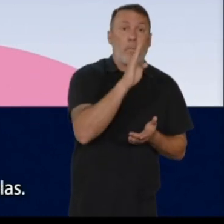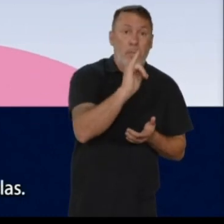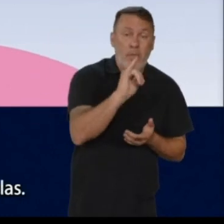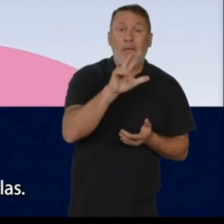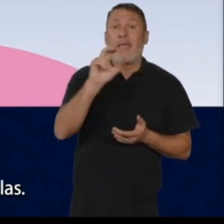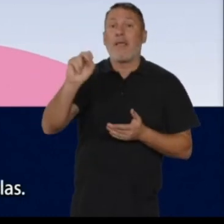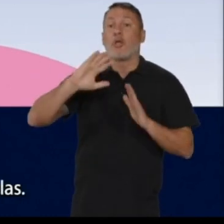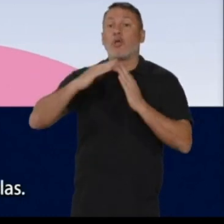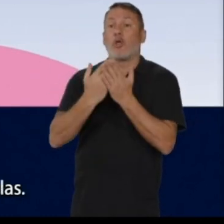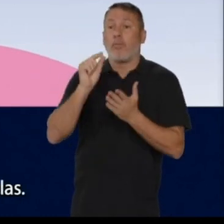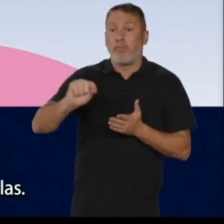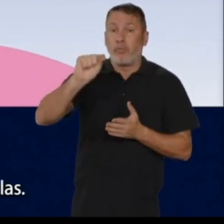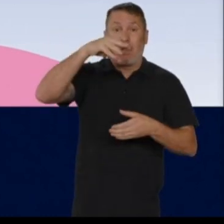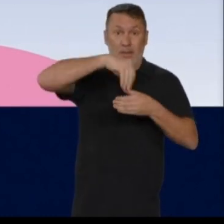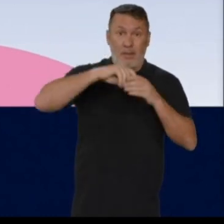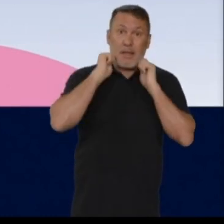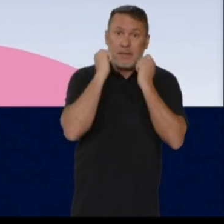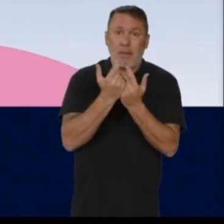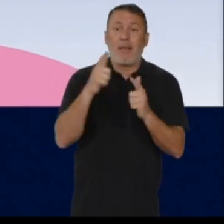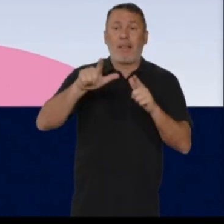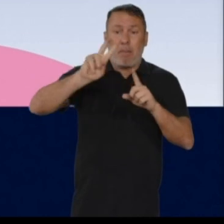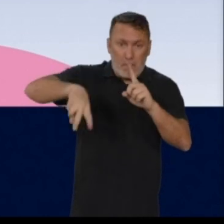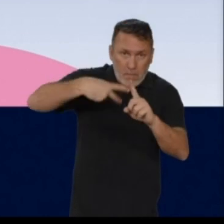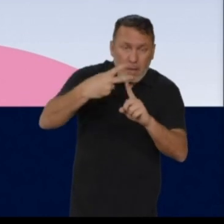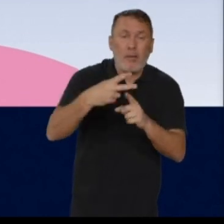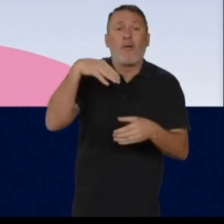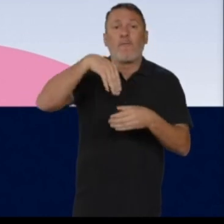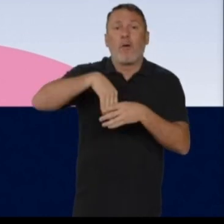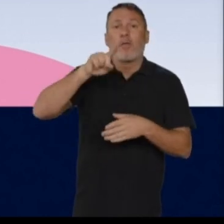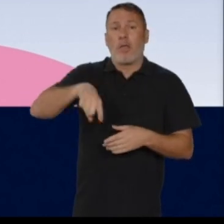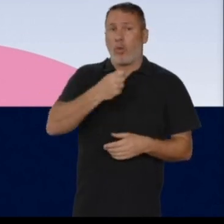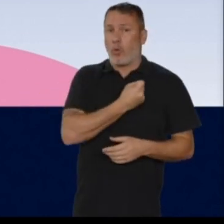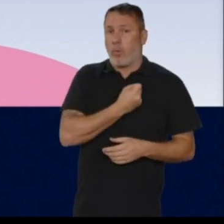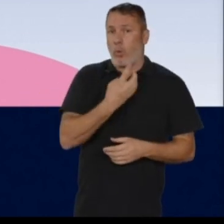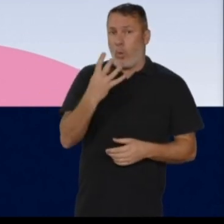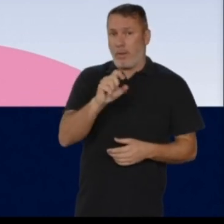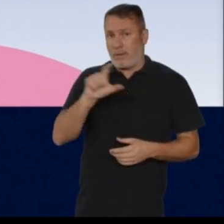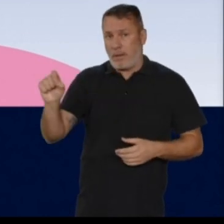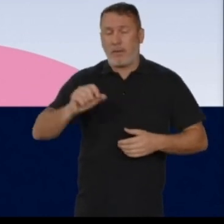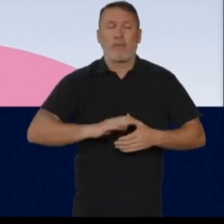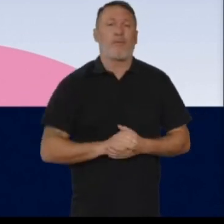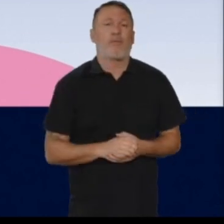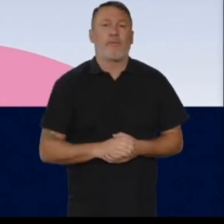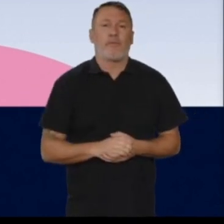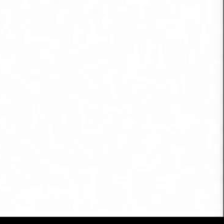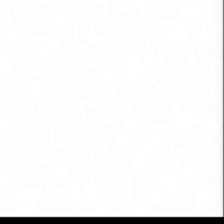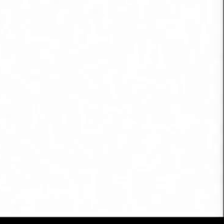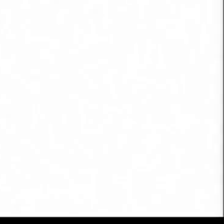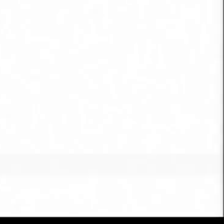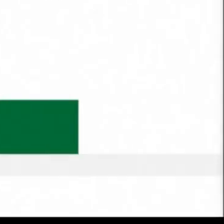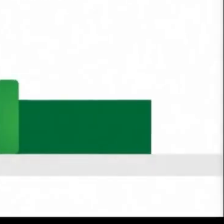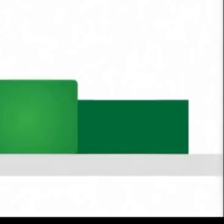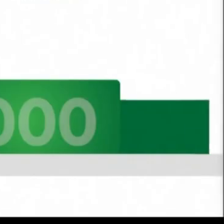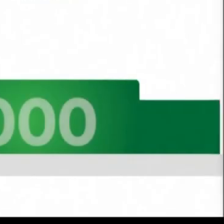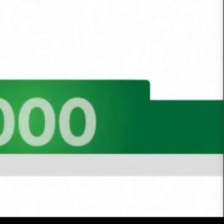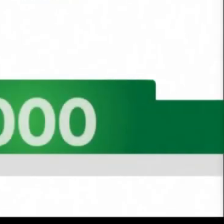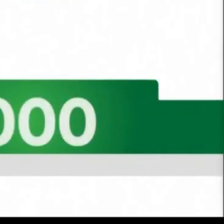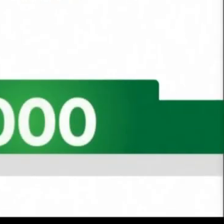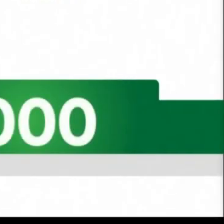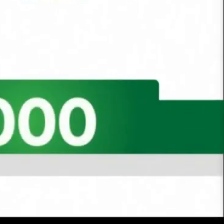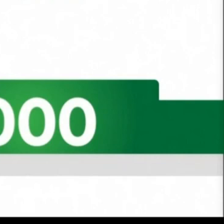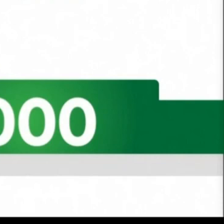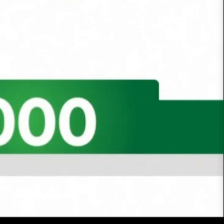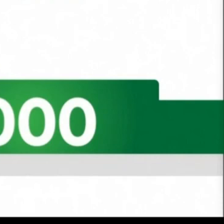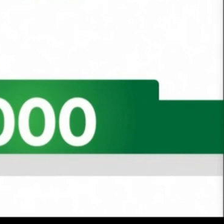Investimos mais de 1 bilhão em 500 escolas. Na Assembleia Legislativa, podemos fazer muito mais. Vote Aurélio Meneghelli, 40100. Sou o Davi